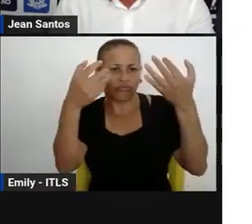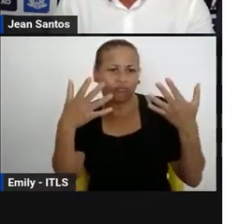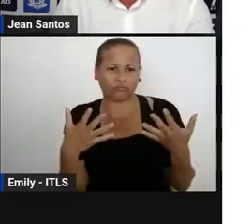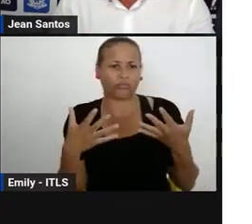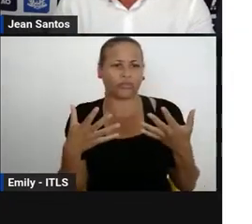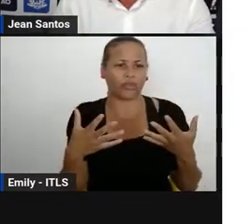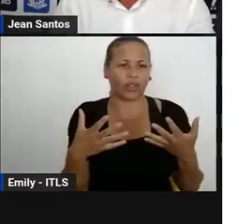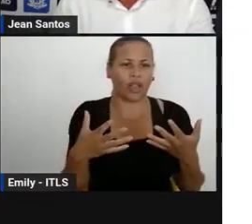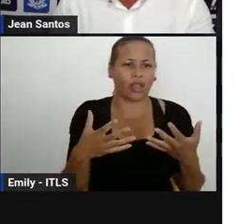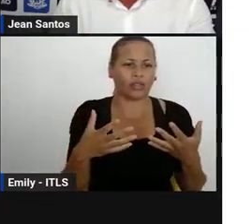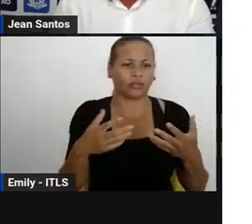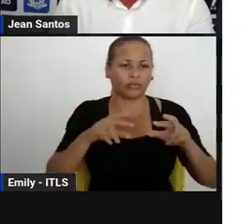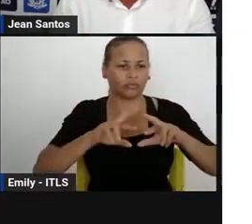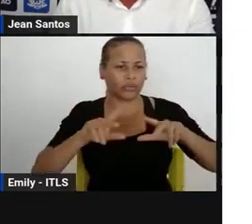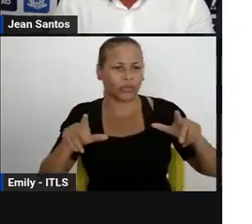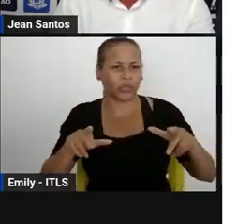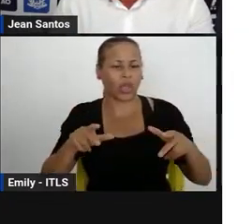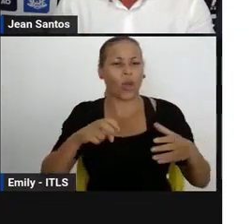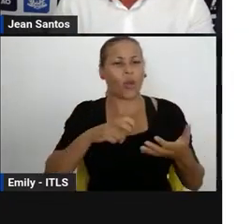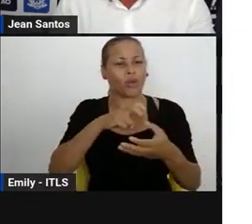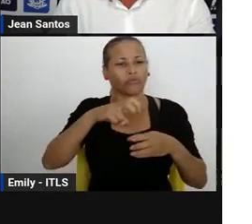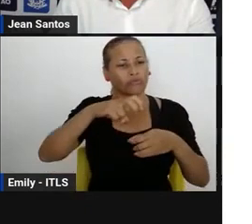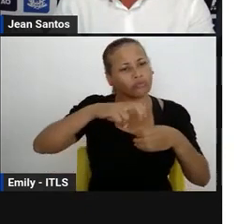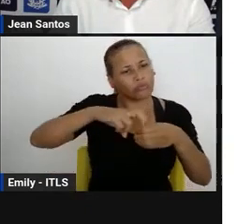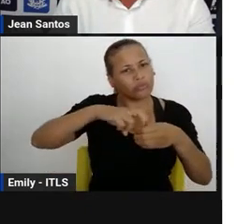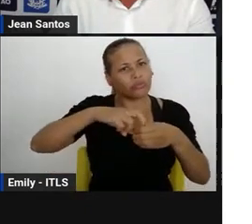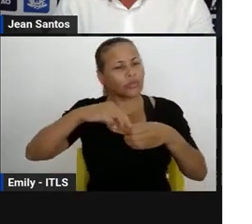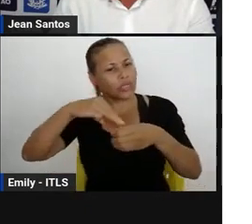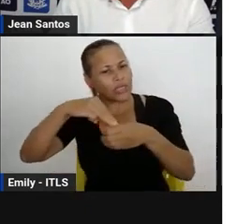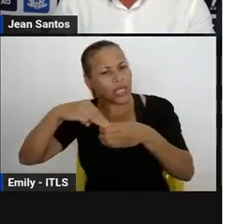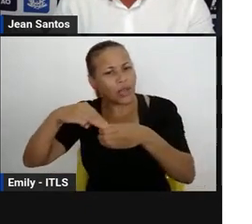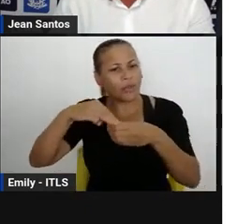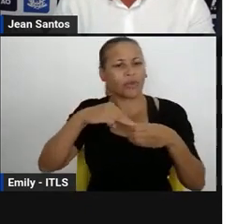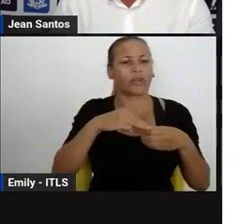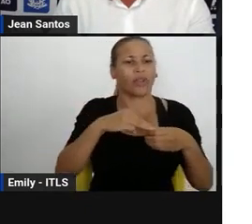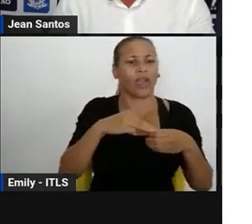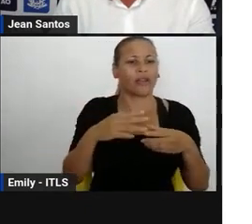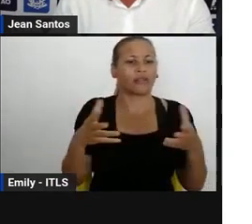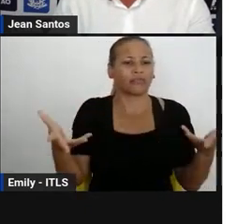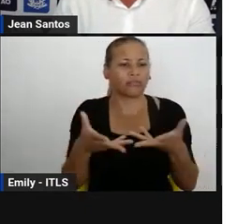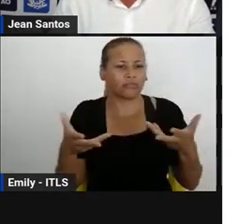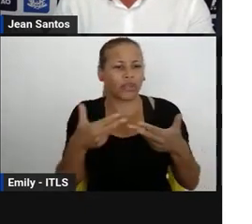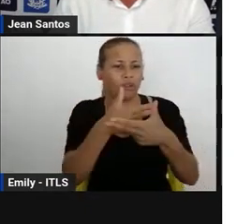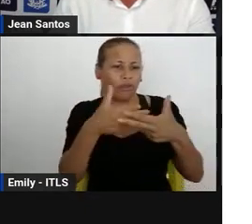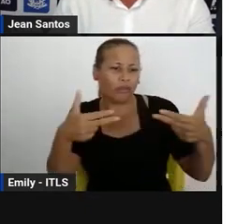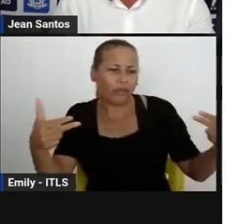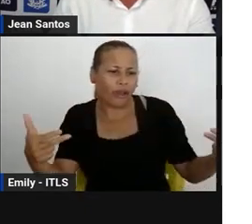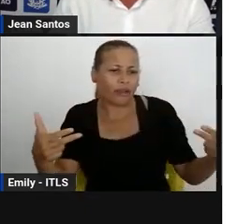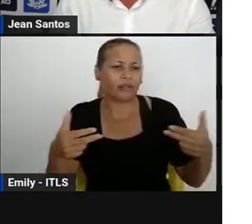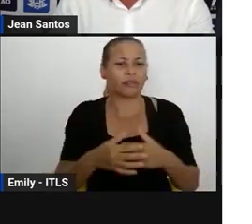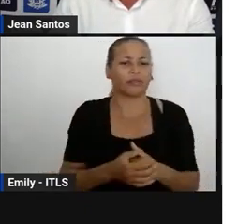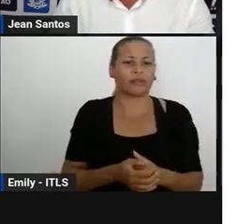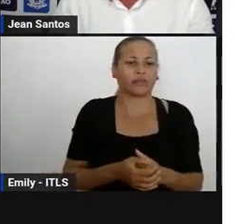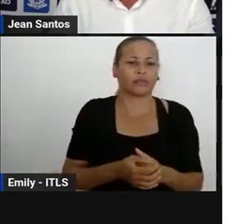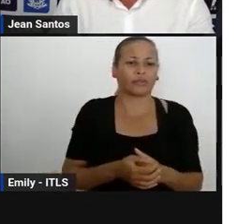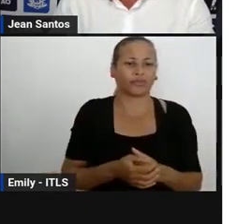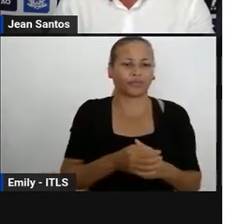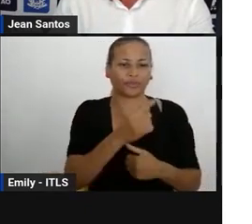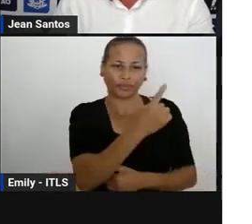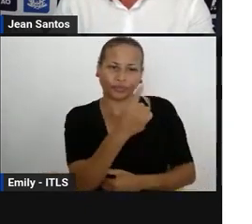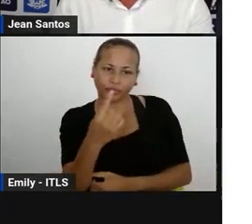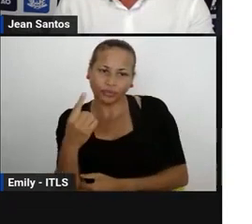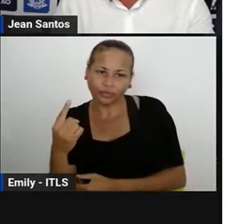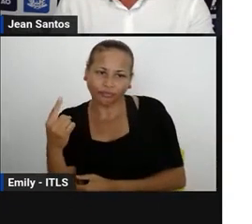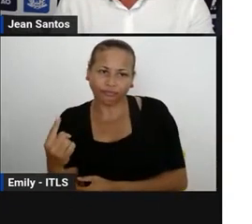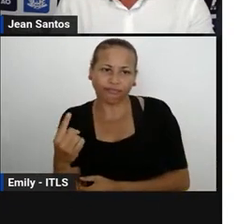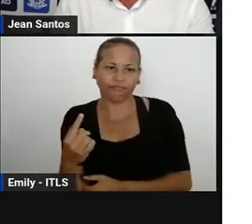do município. Foi publicado em nove de fevereiro de 2023, onde dispõe,